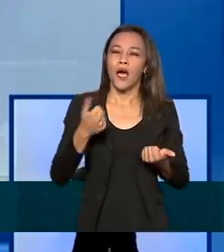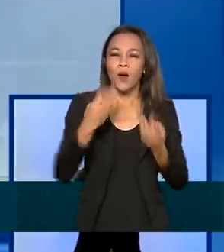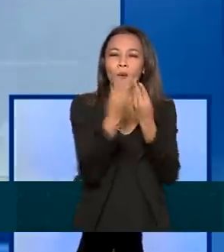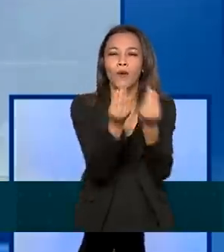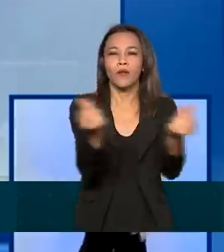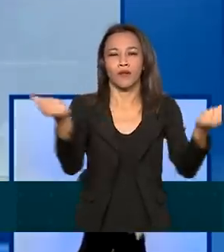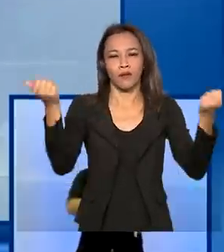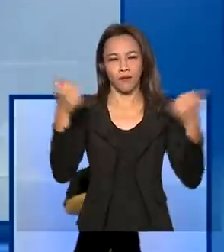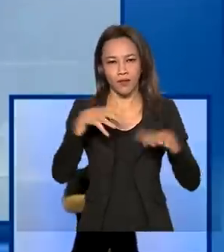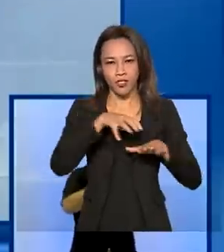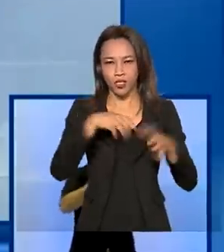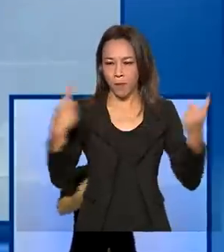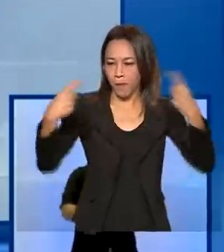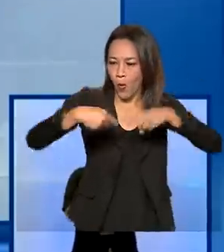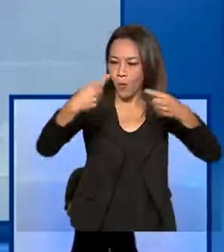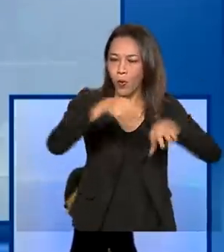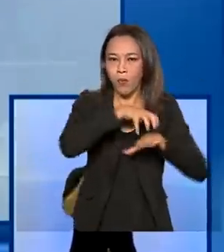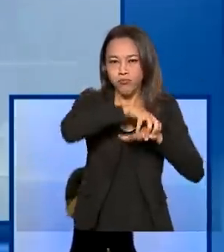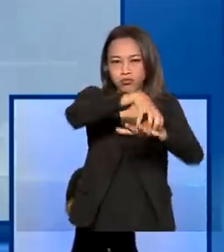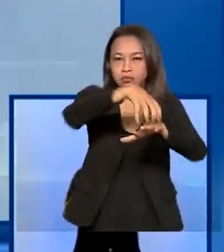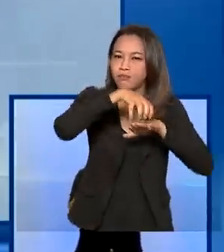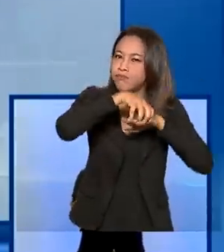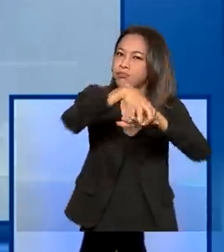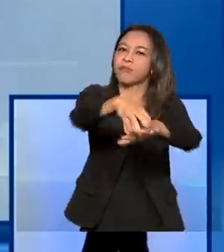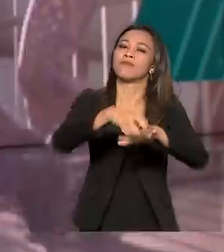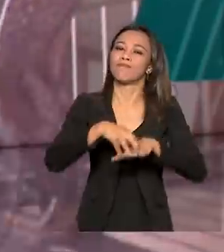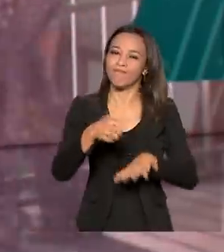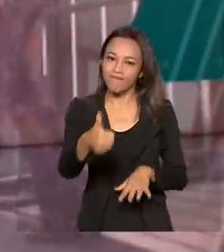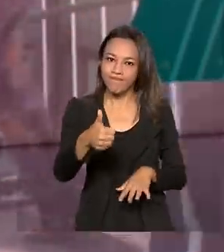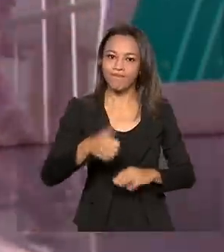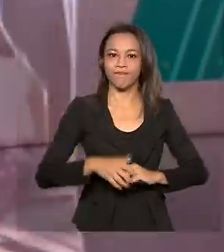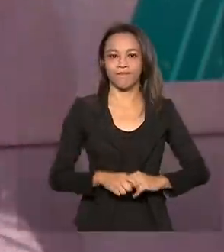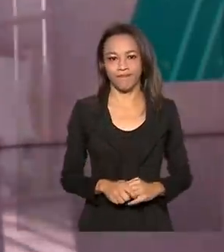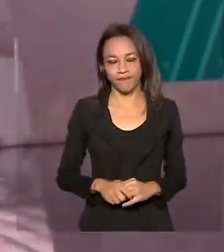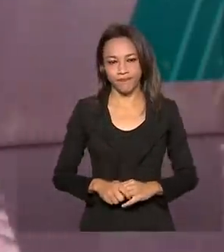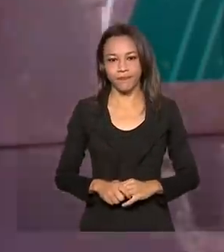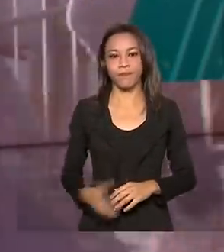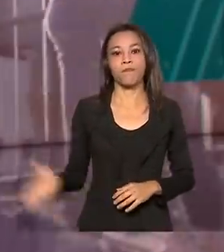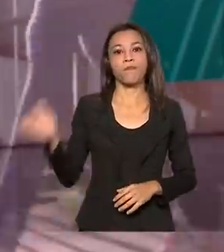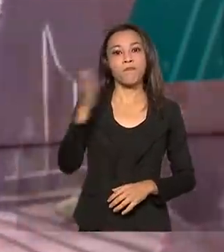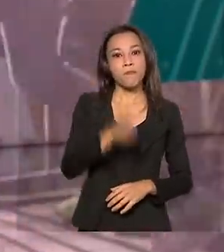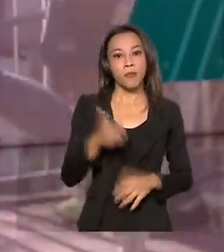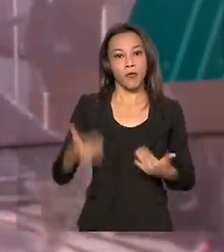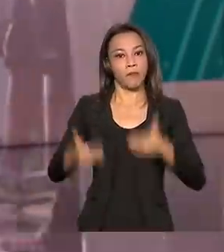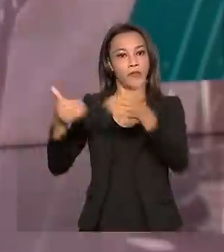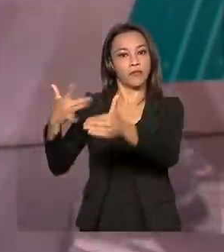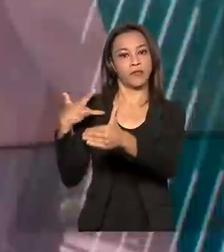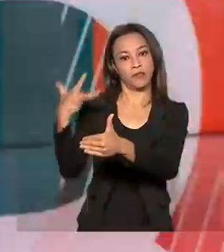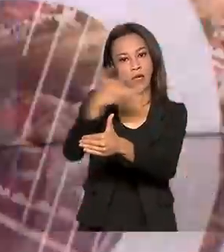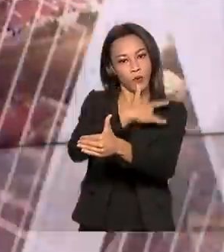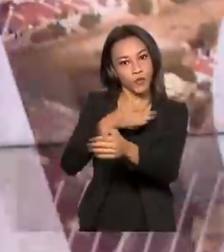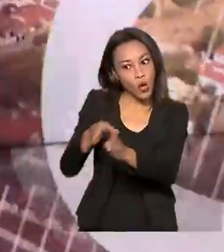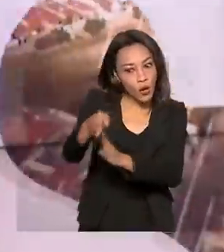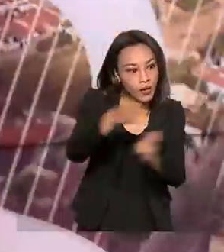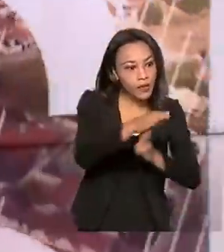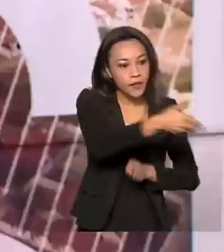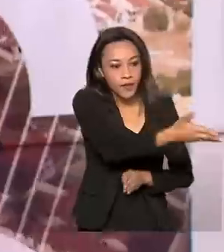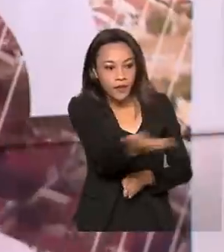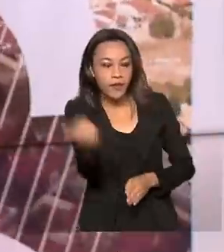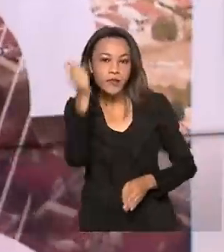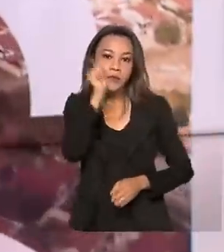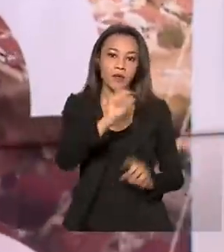trazendo competitividade para as nossas exportações. O Ministério da Saúde orienta que as grávidas sem